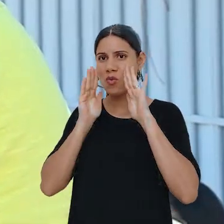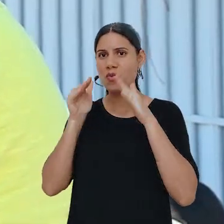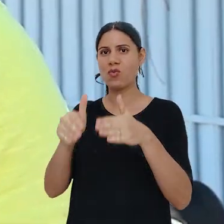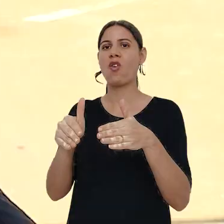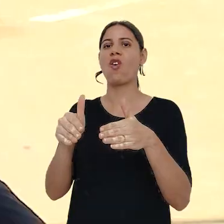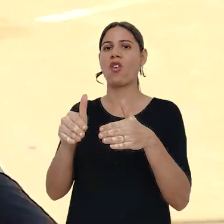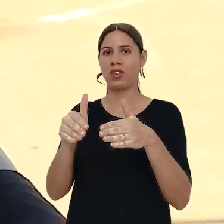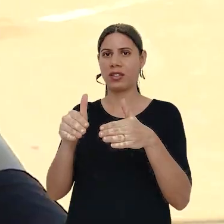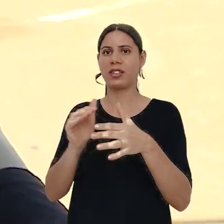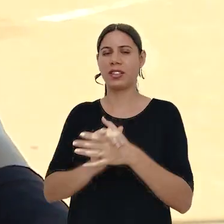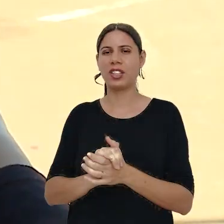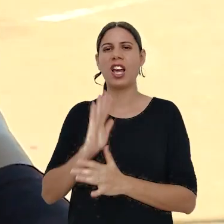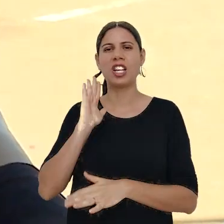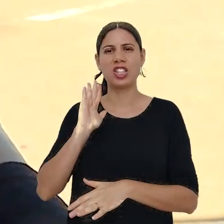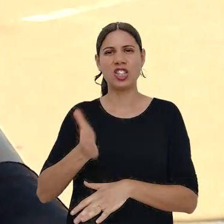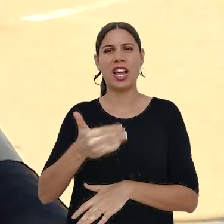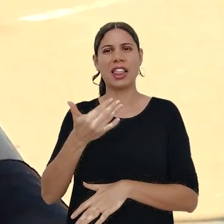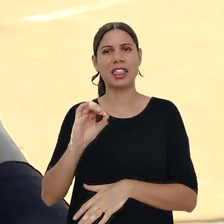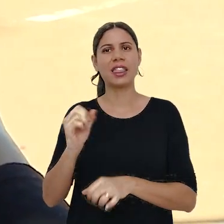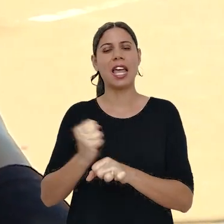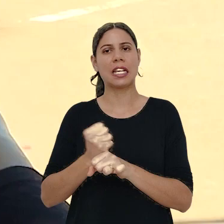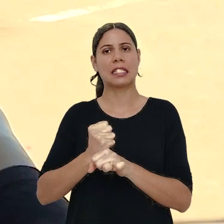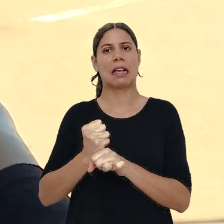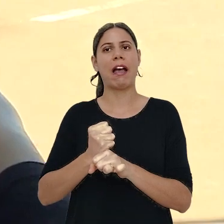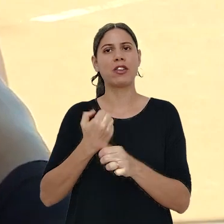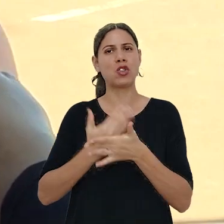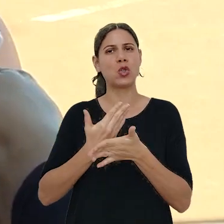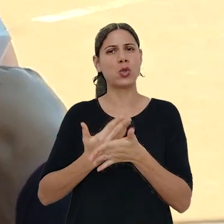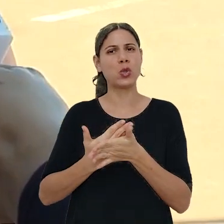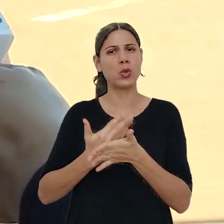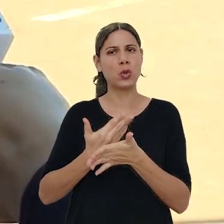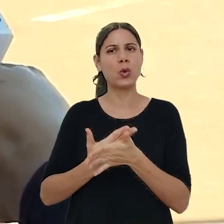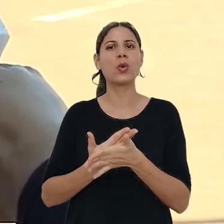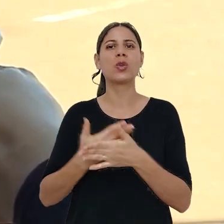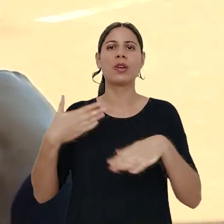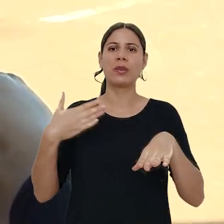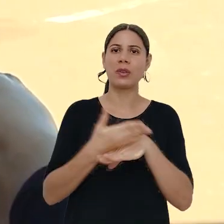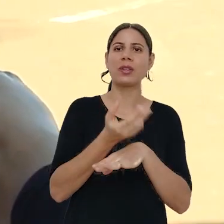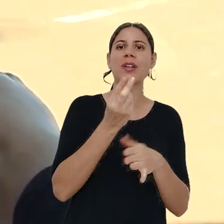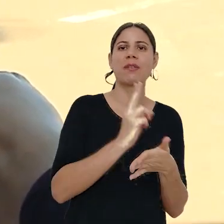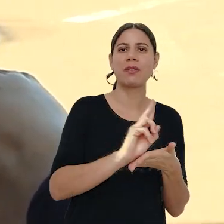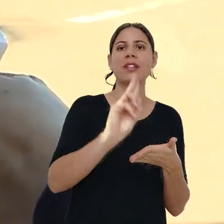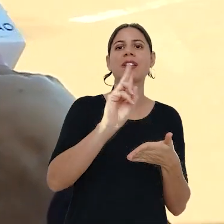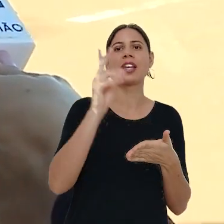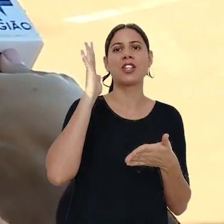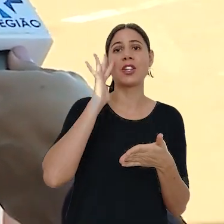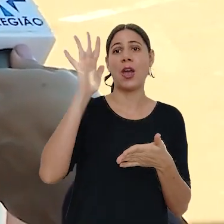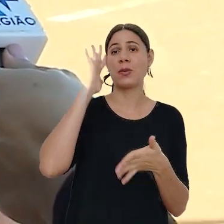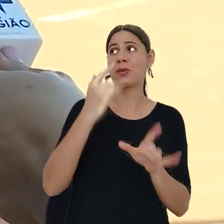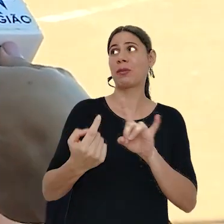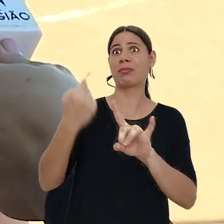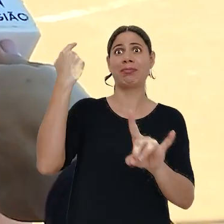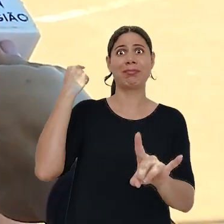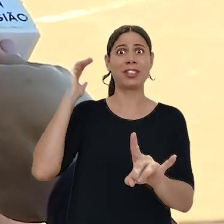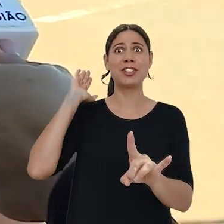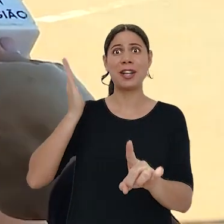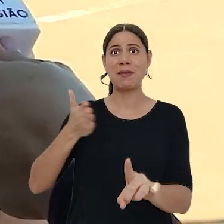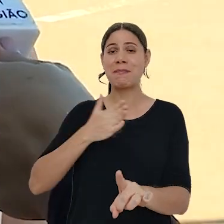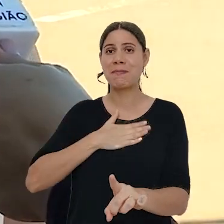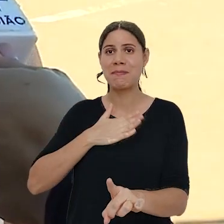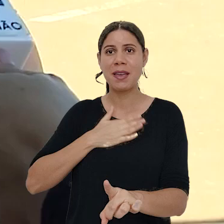na magistratura federal. Já tem 10 anos que eu venho estudando, desde que eu entrei na faculdade, já é um sonho antigo.